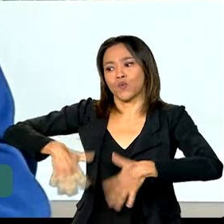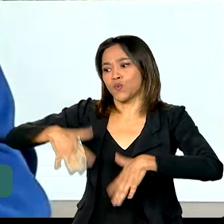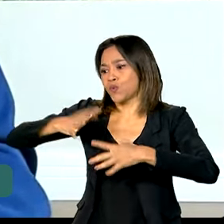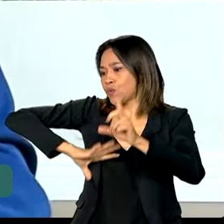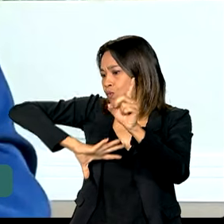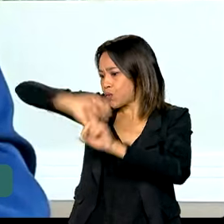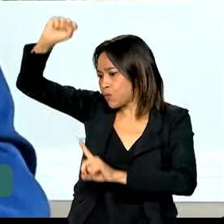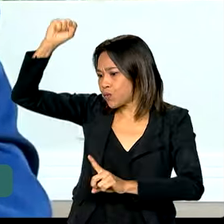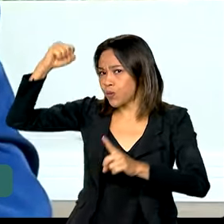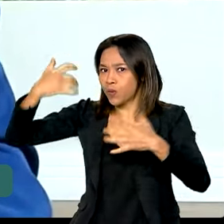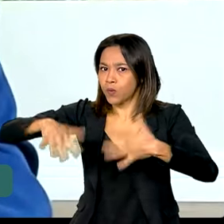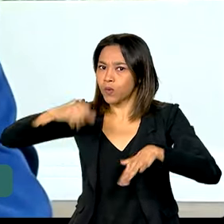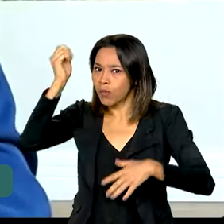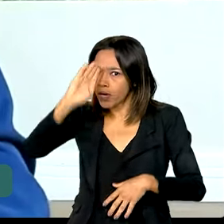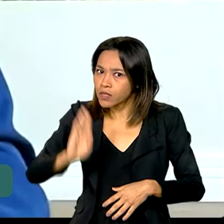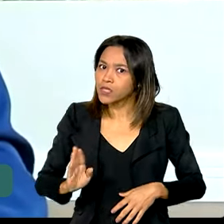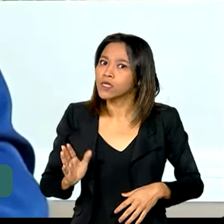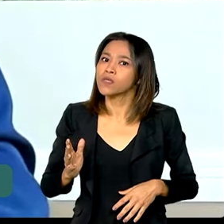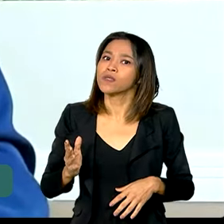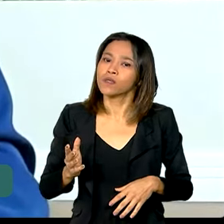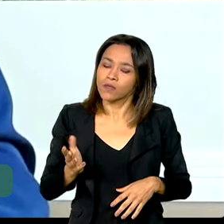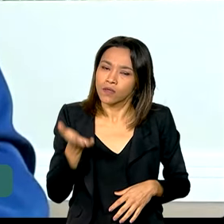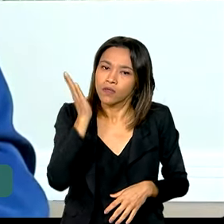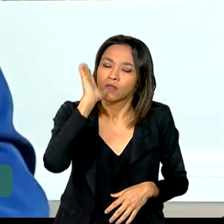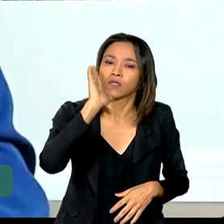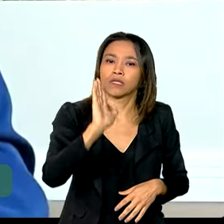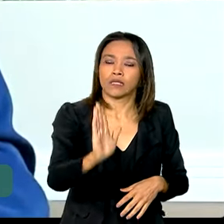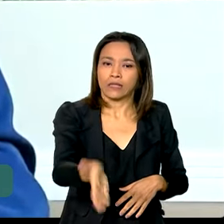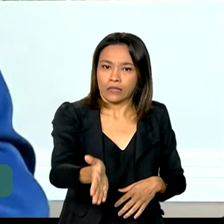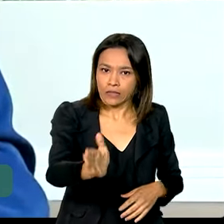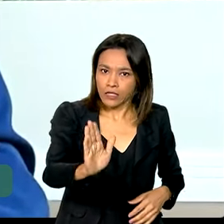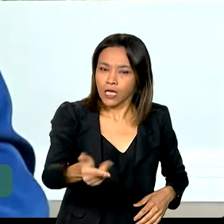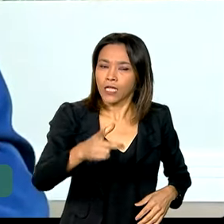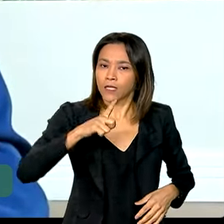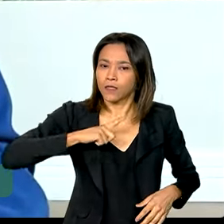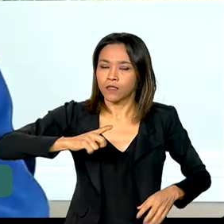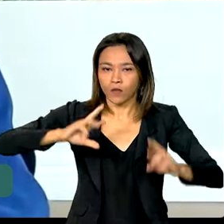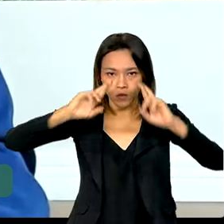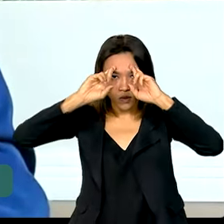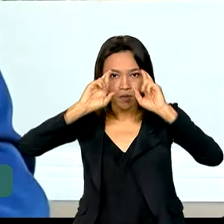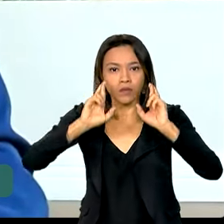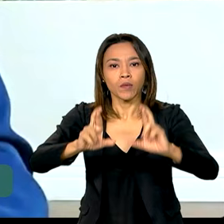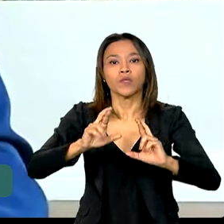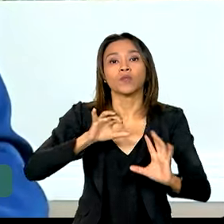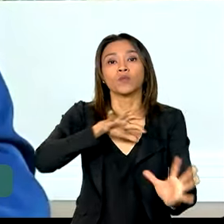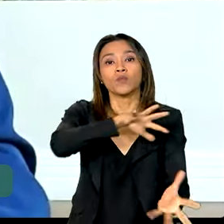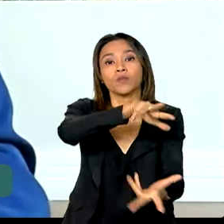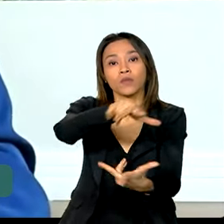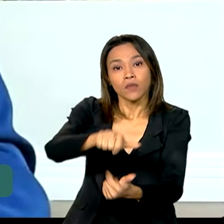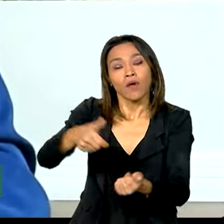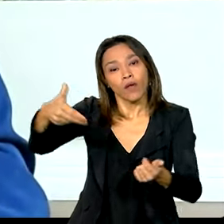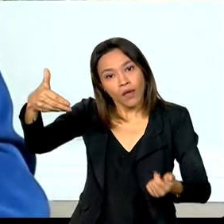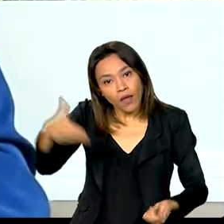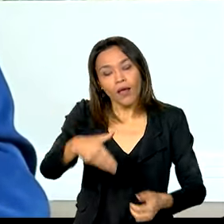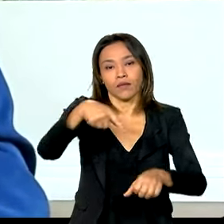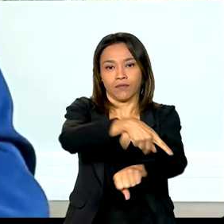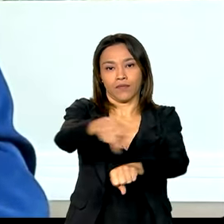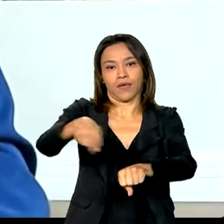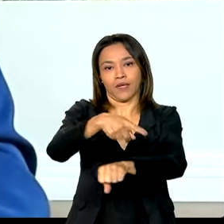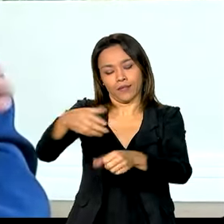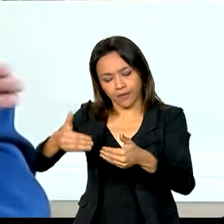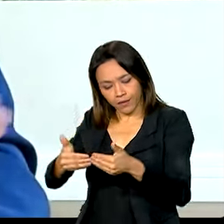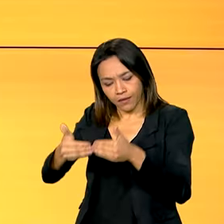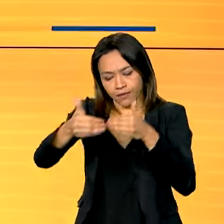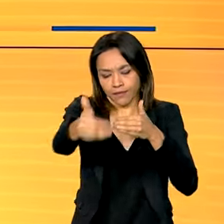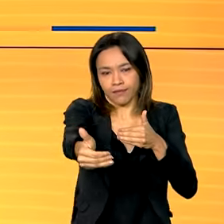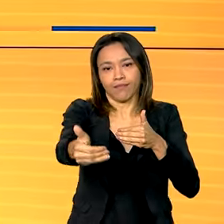Brasil, que já tem aqui o respeito mundial como um país de grandes avanços